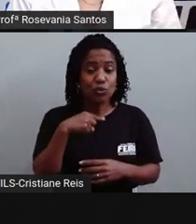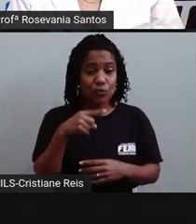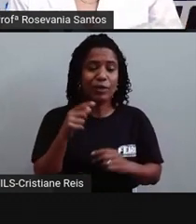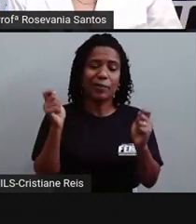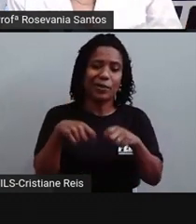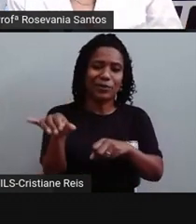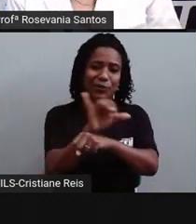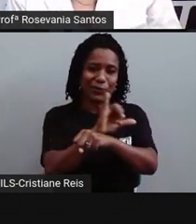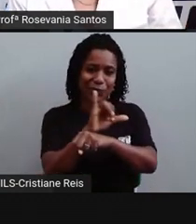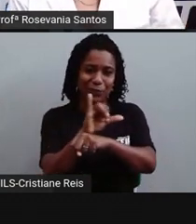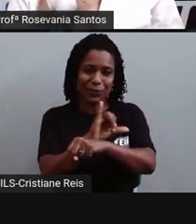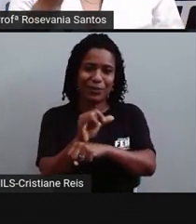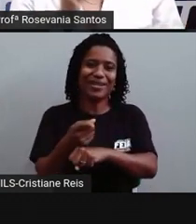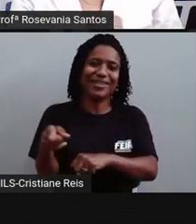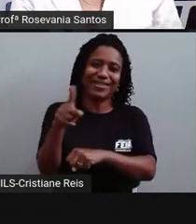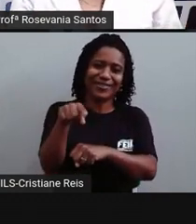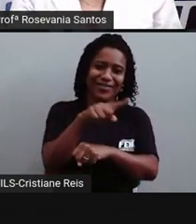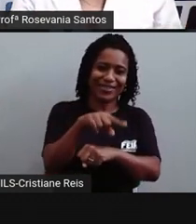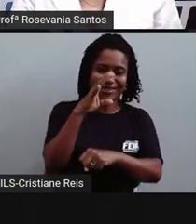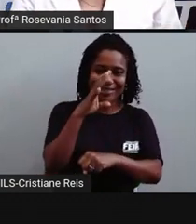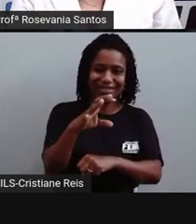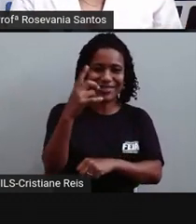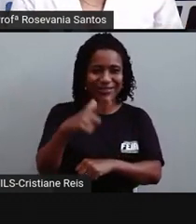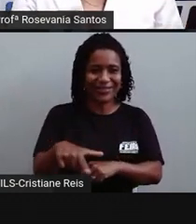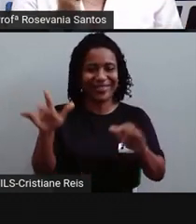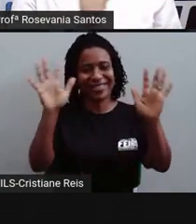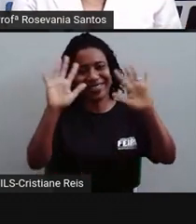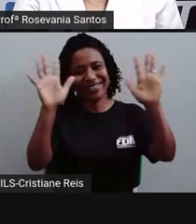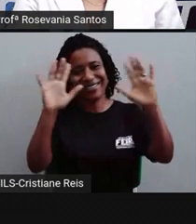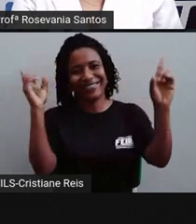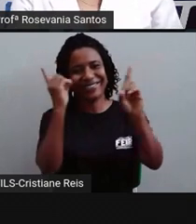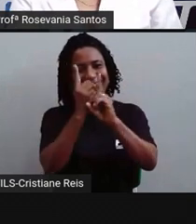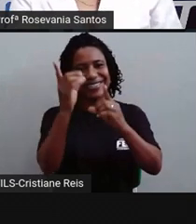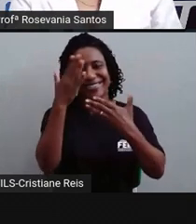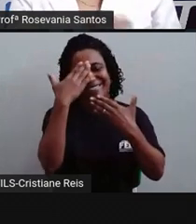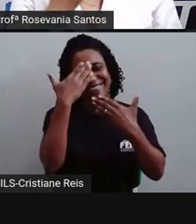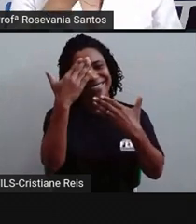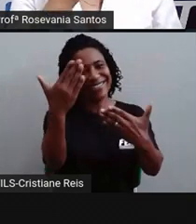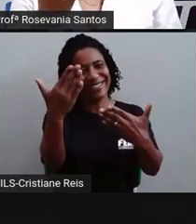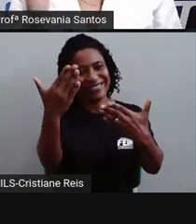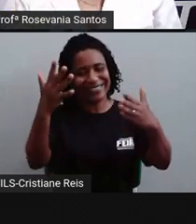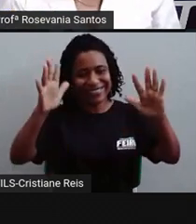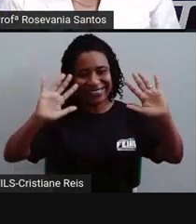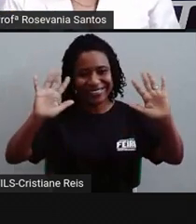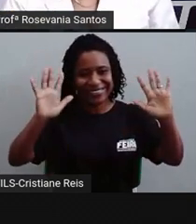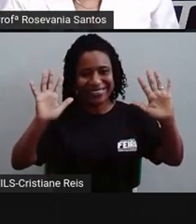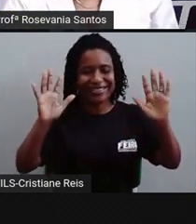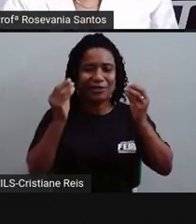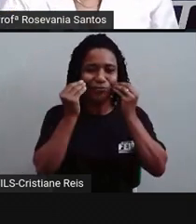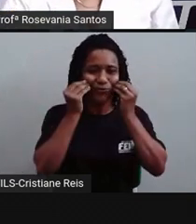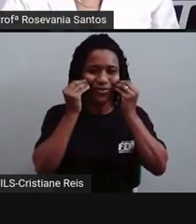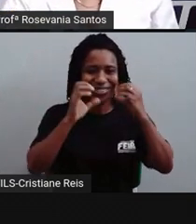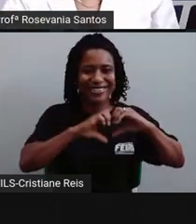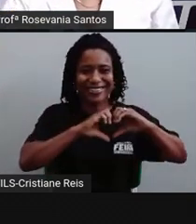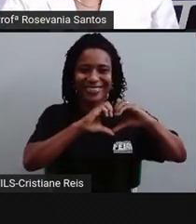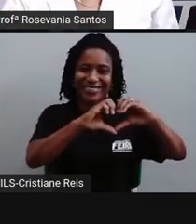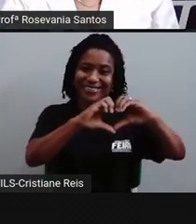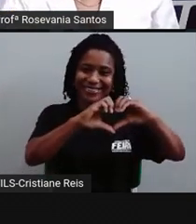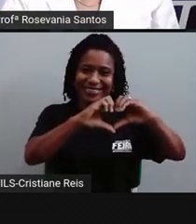no canal, assiste novamente e até a nossa próxima aula. Obrigada por ter ficado com a gente até agora. Beijo no coração de todos.